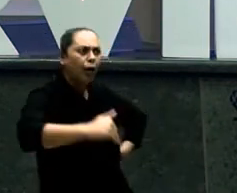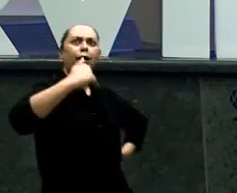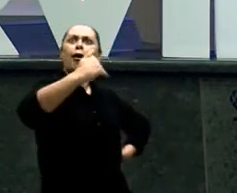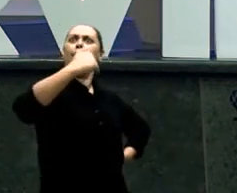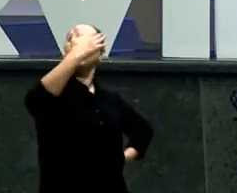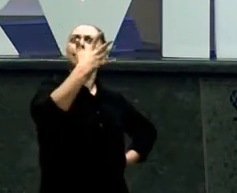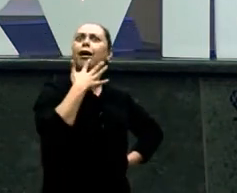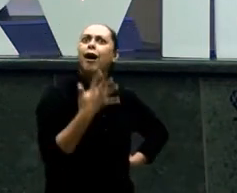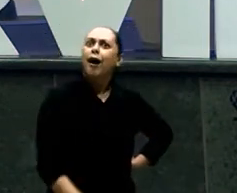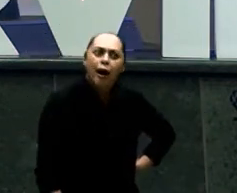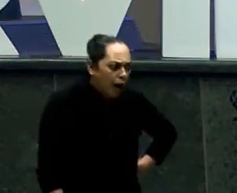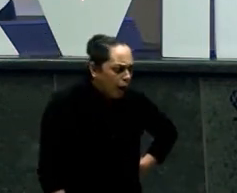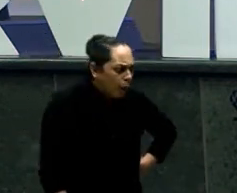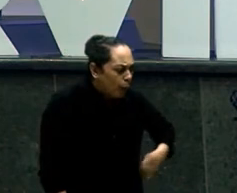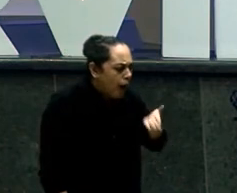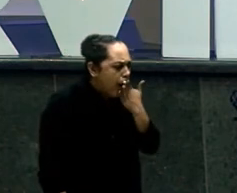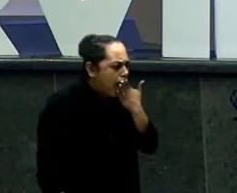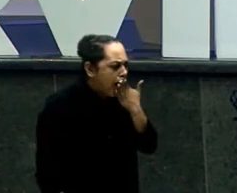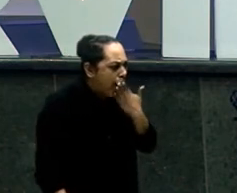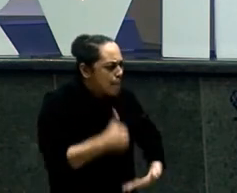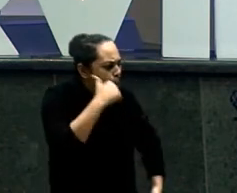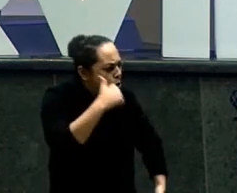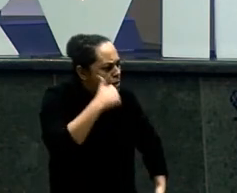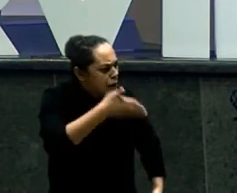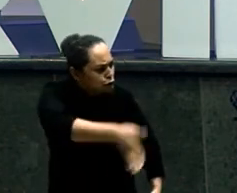Mas que tamanho De moça Já é uma mulher Aí você